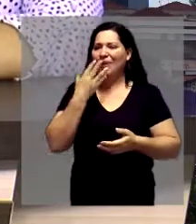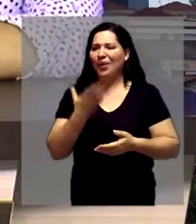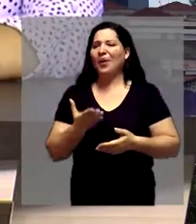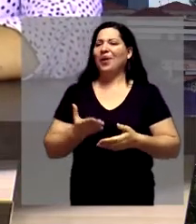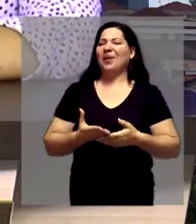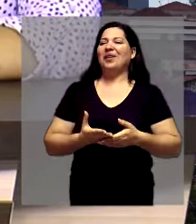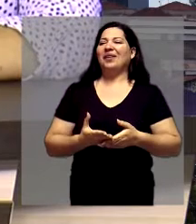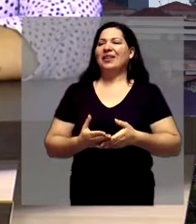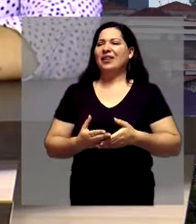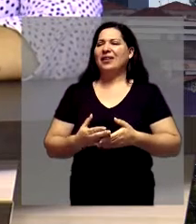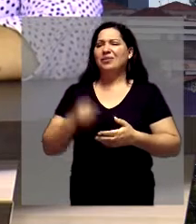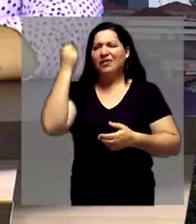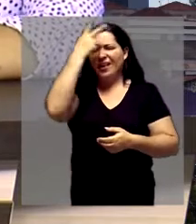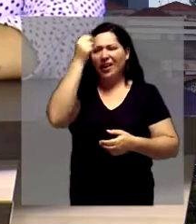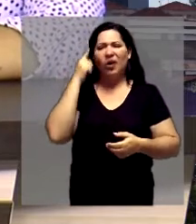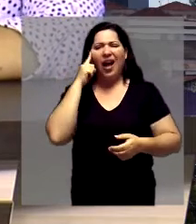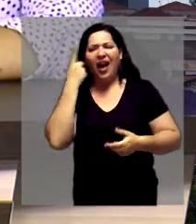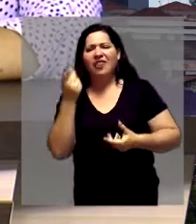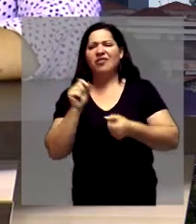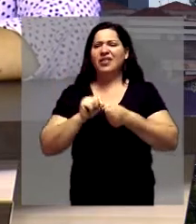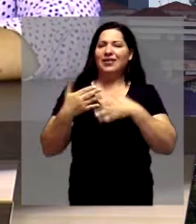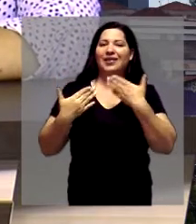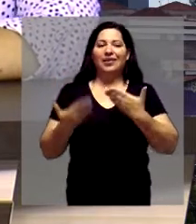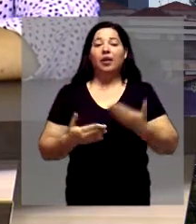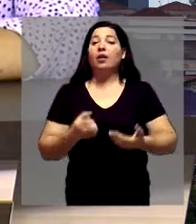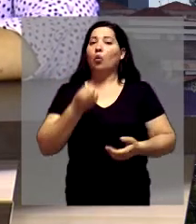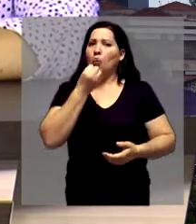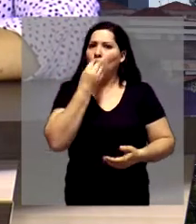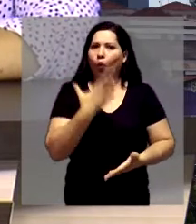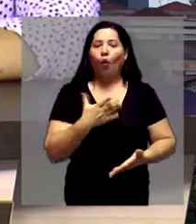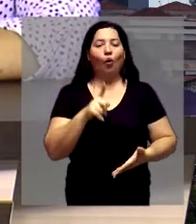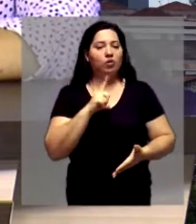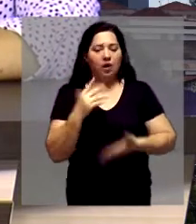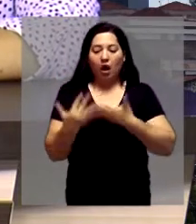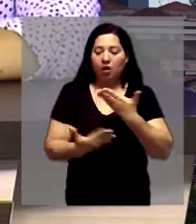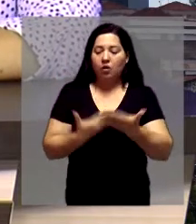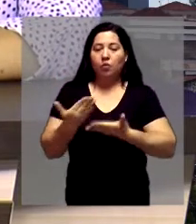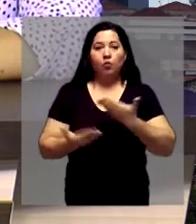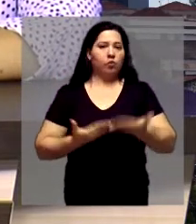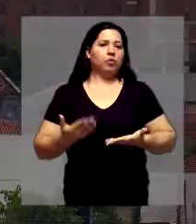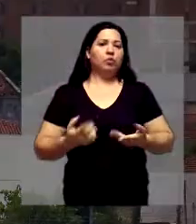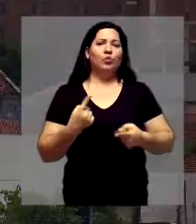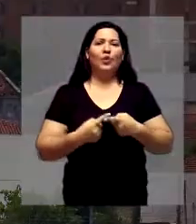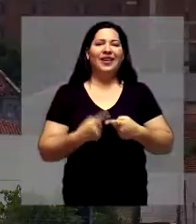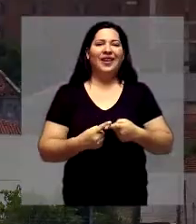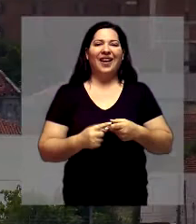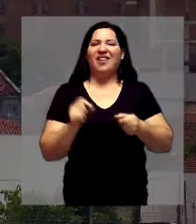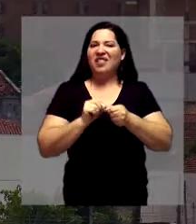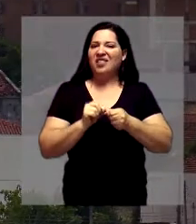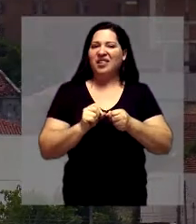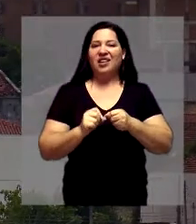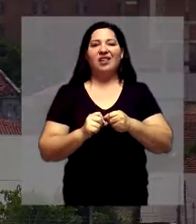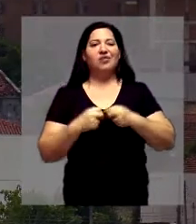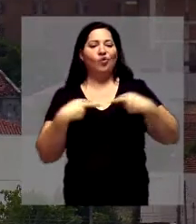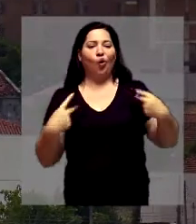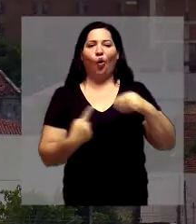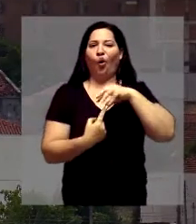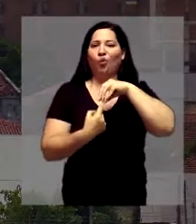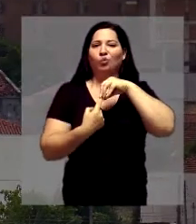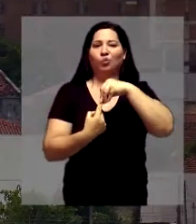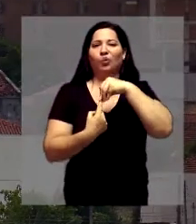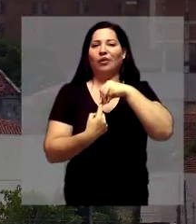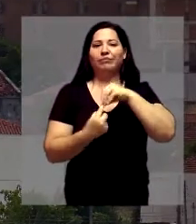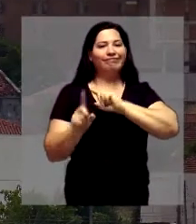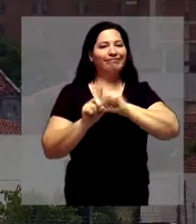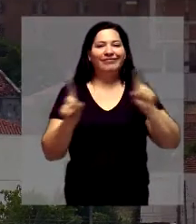relacionamento? Com certeza. Executivo, legislativo. que ter esse relacionamento, porque ninguém faz nada sozinho, né? Então, muitas das coisas que eu vou indicar